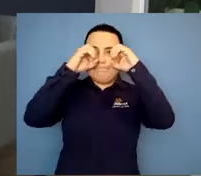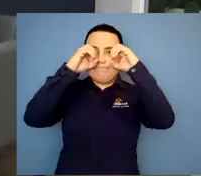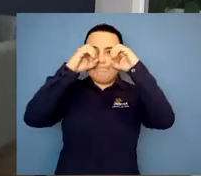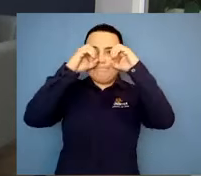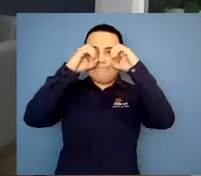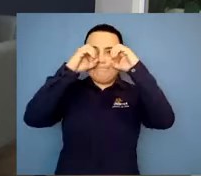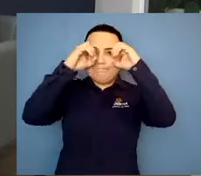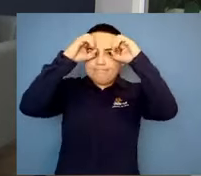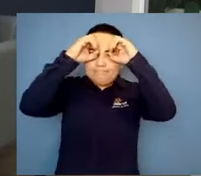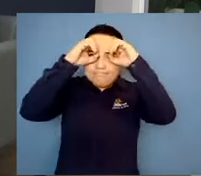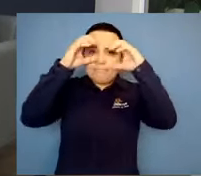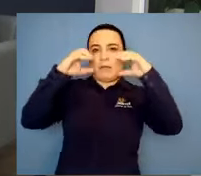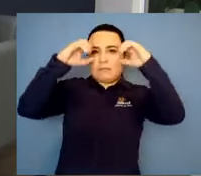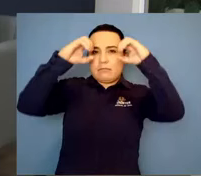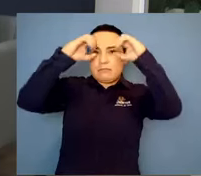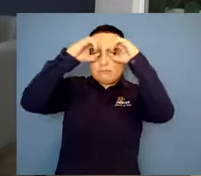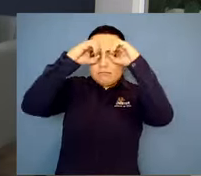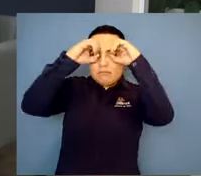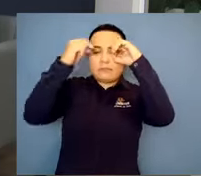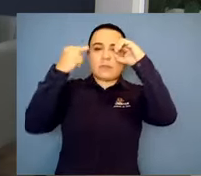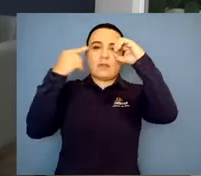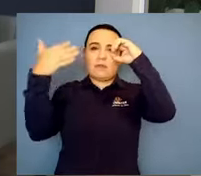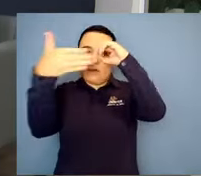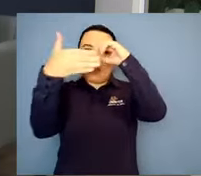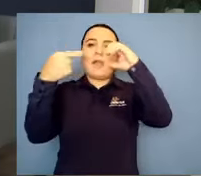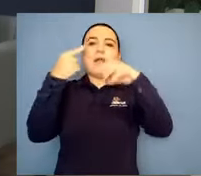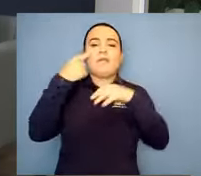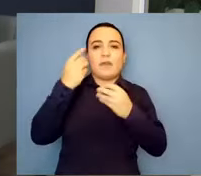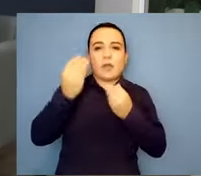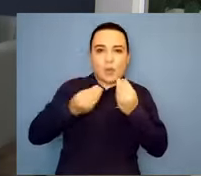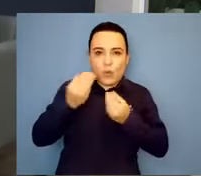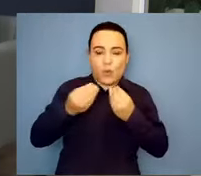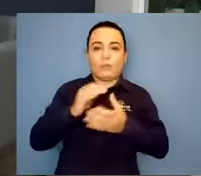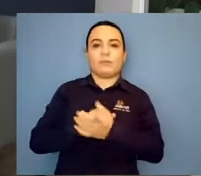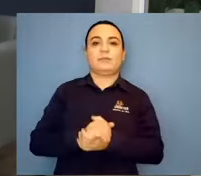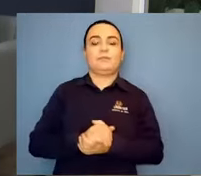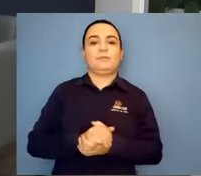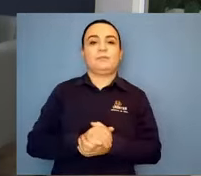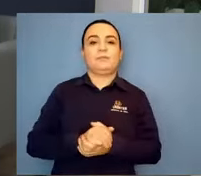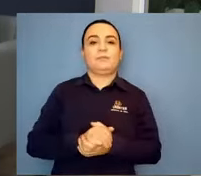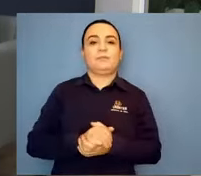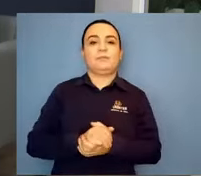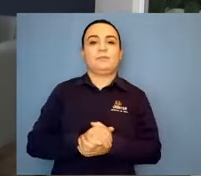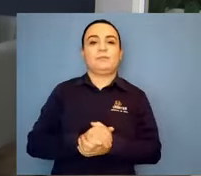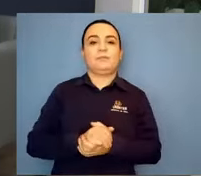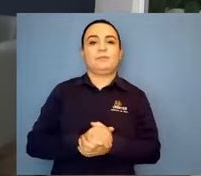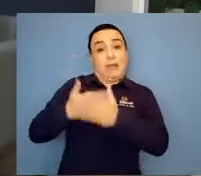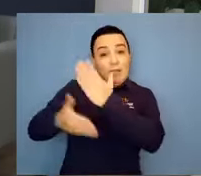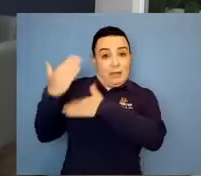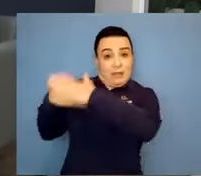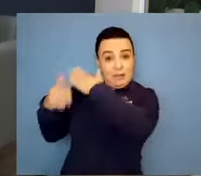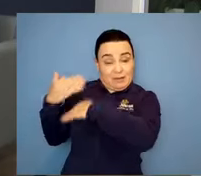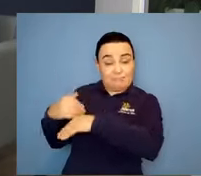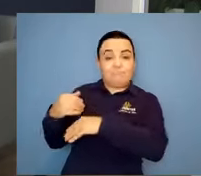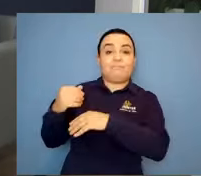Entre esse final do ano de 2008, que passou na psicopedagoga e o oftalmologista, uns dois meses, né? E enquanto isso é